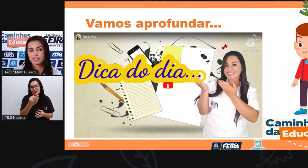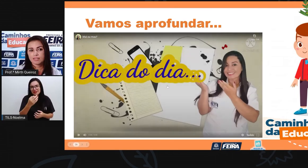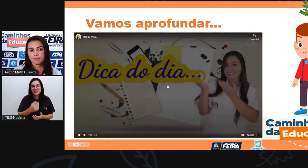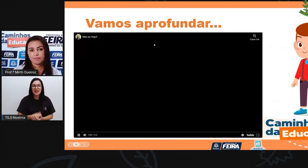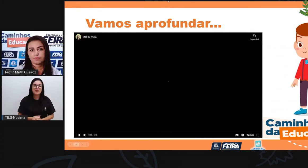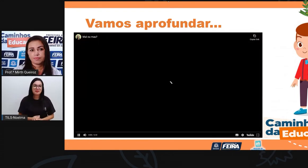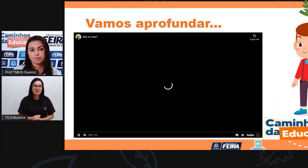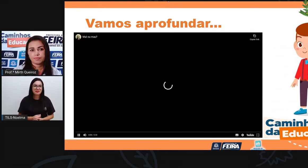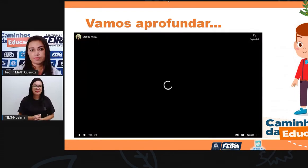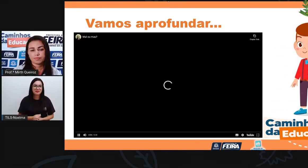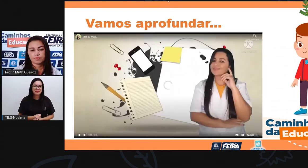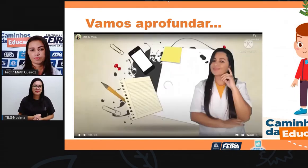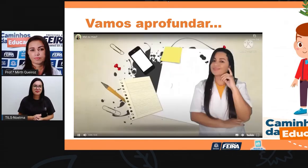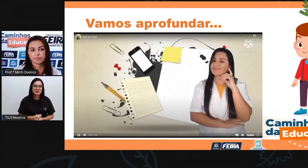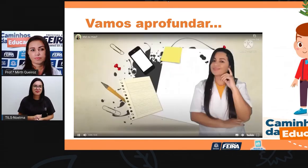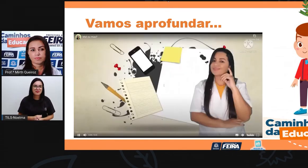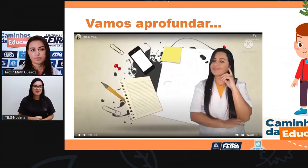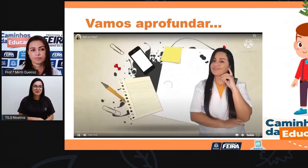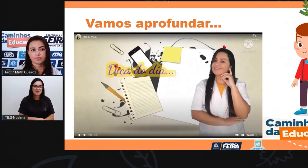vocês.